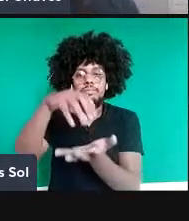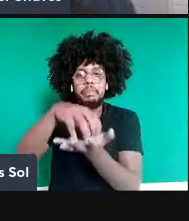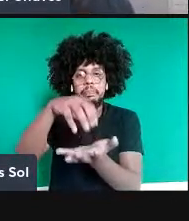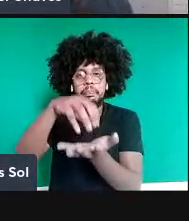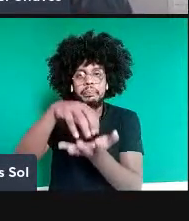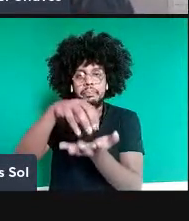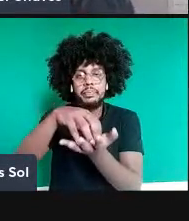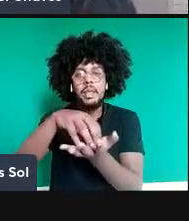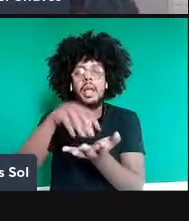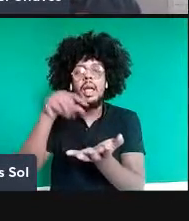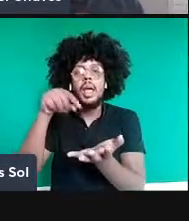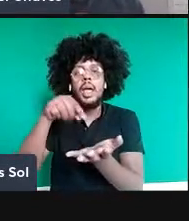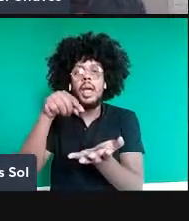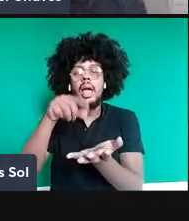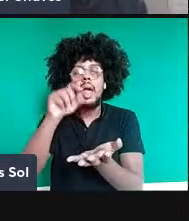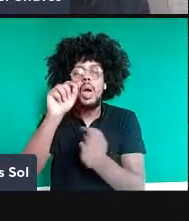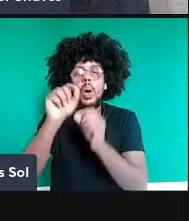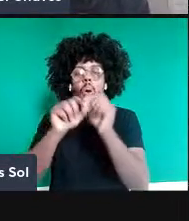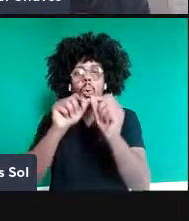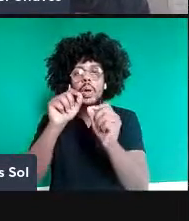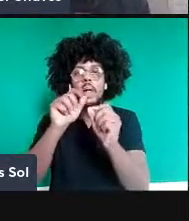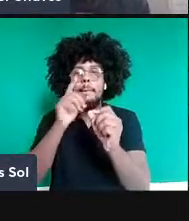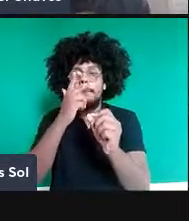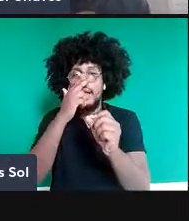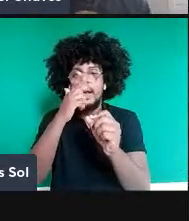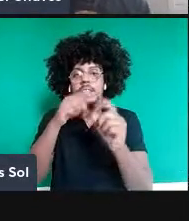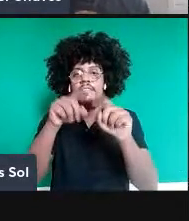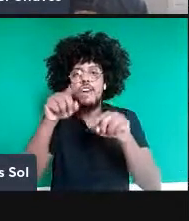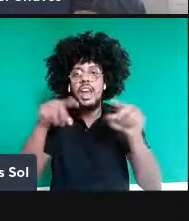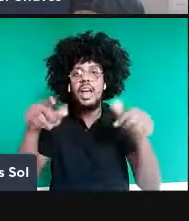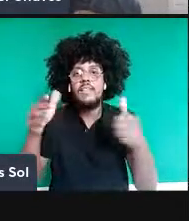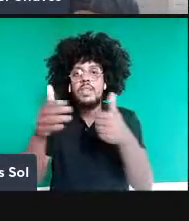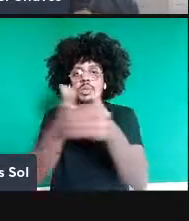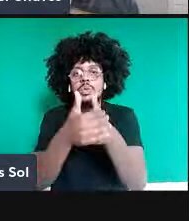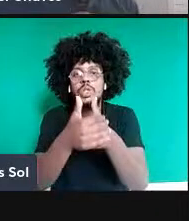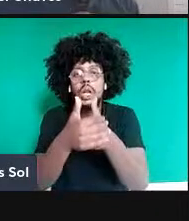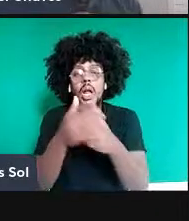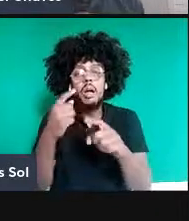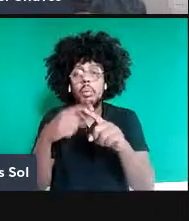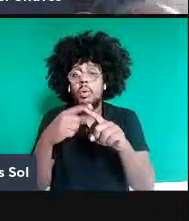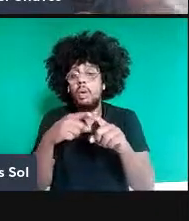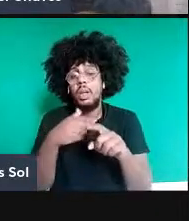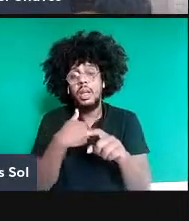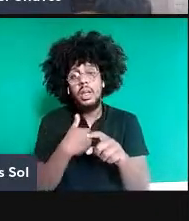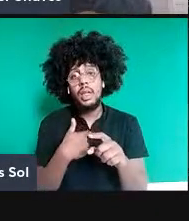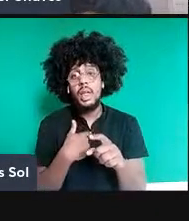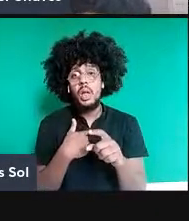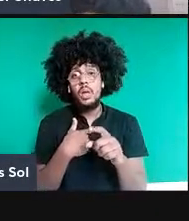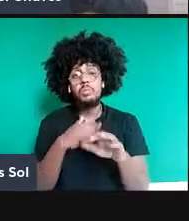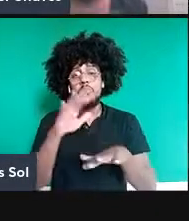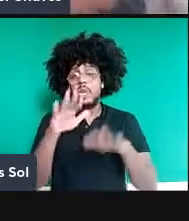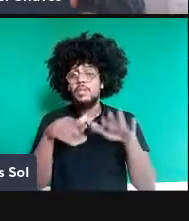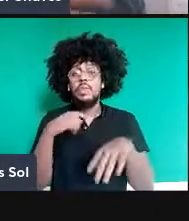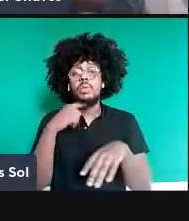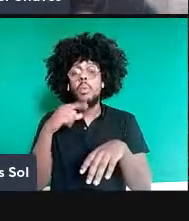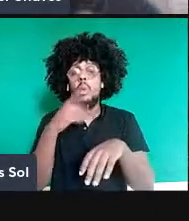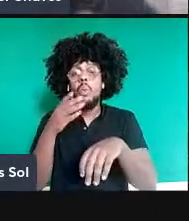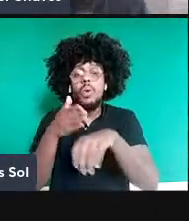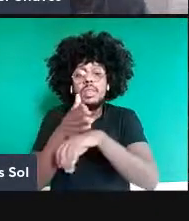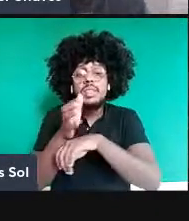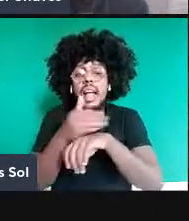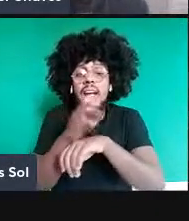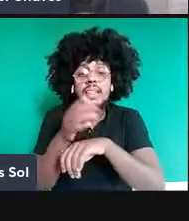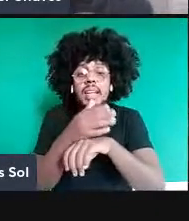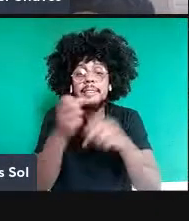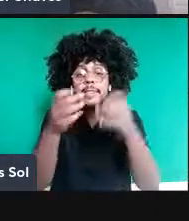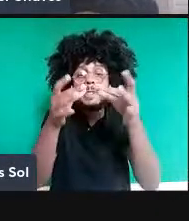potencialmente como uma variável escondida. Por quê? Porque pode ser que eu não tenha acesso a todos os graus de liberdade que descrevem a fonte que está